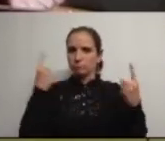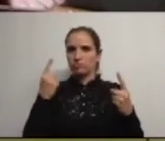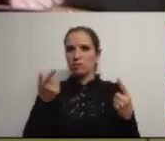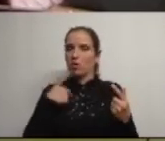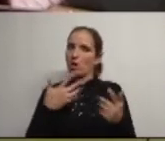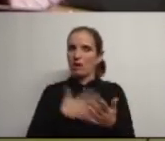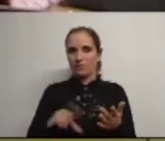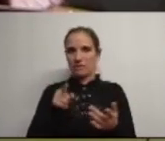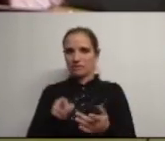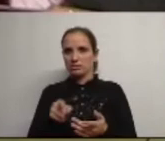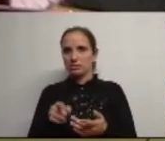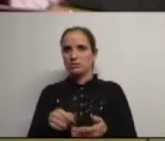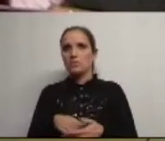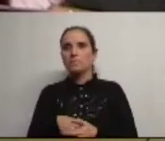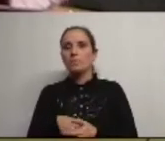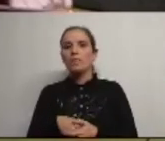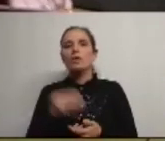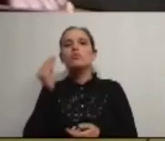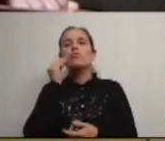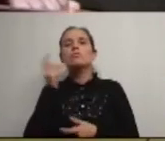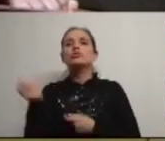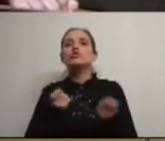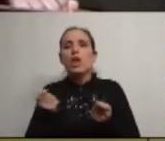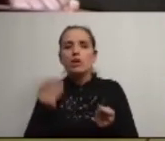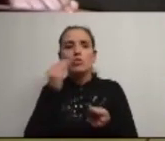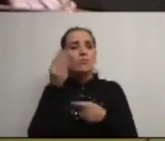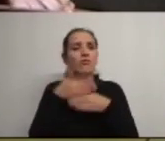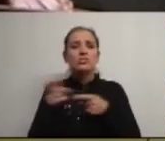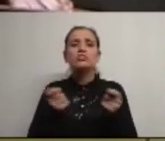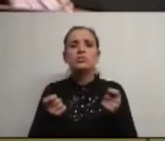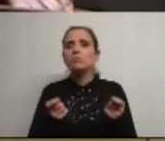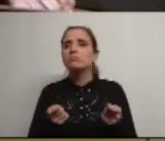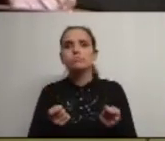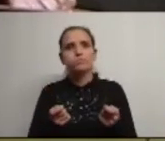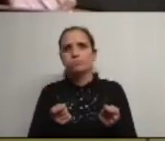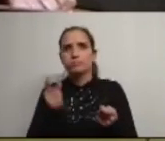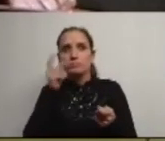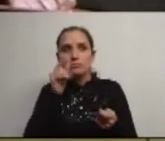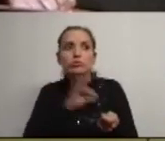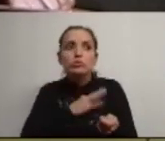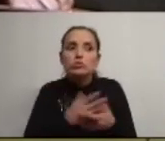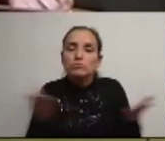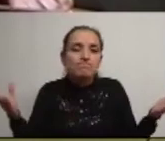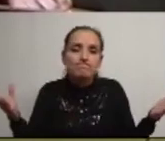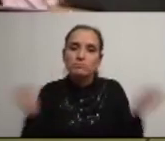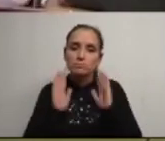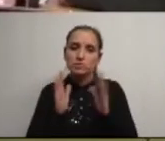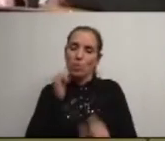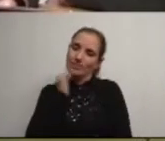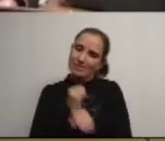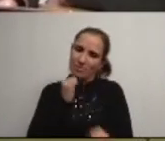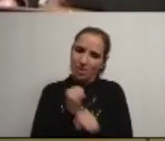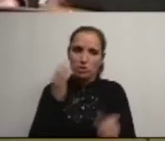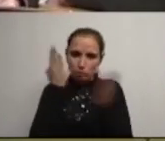que pretendo depois como é que gerem como é que fazem essa gestão meus senhores terão de trabalhar